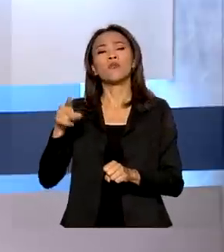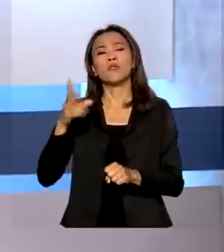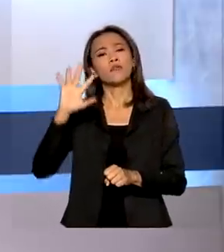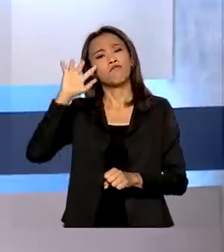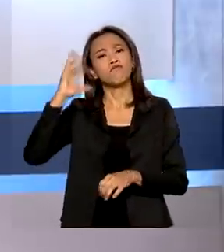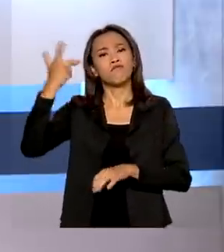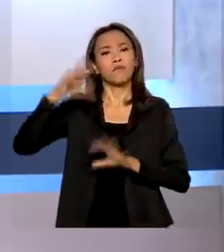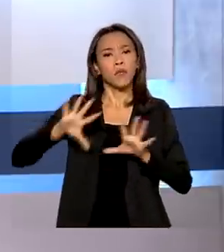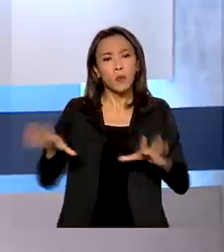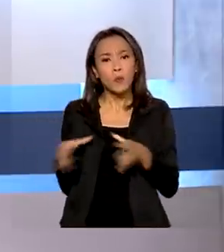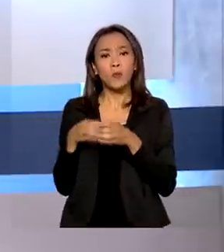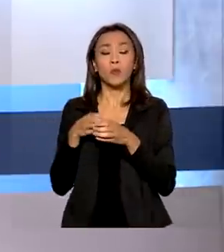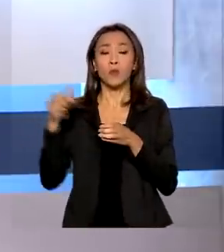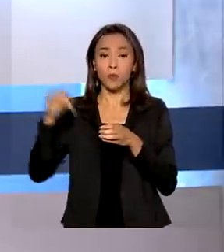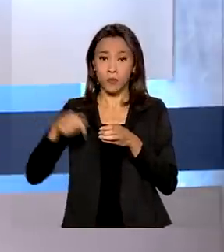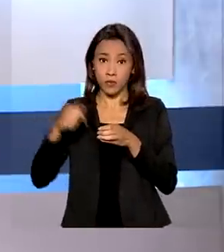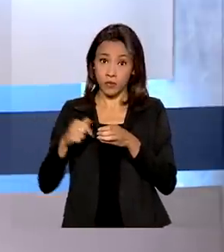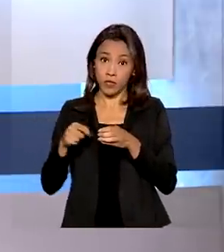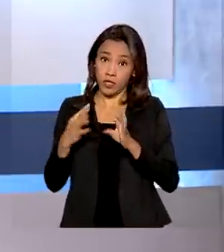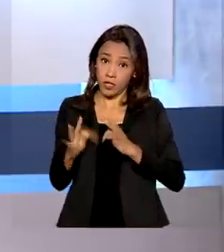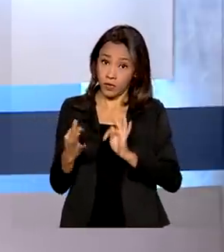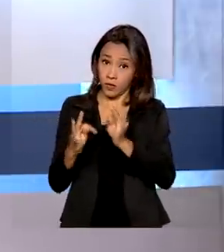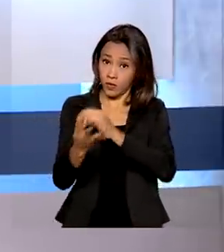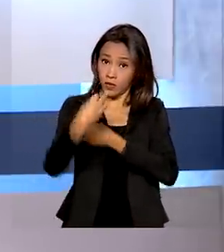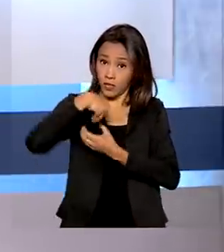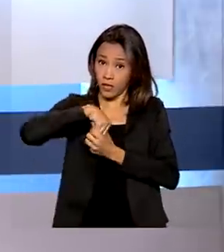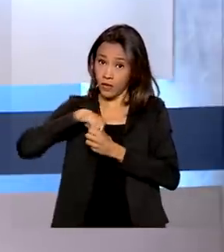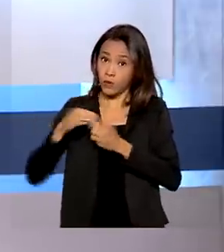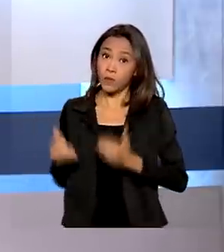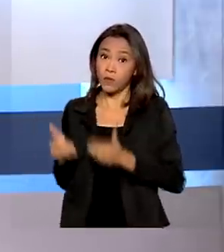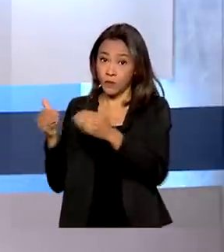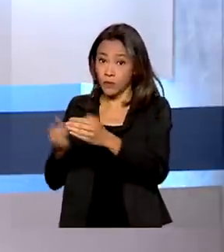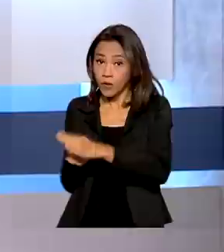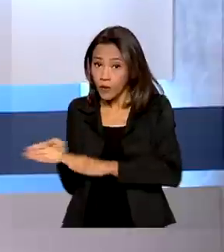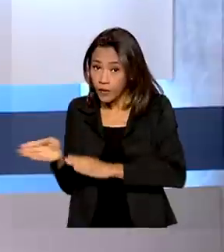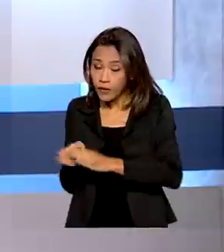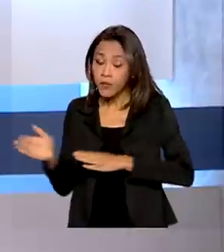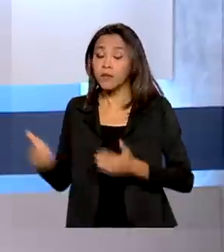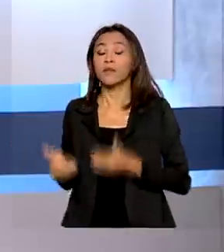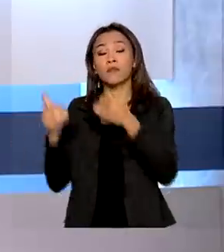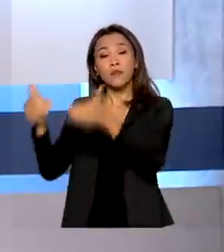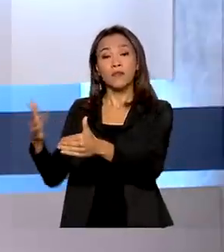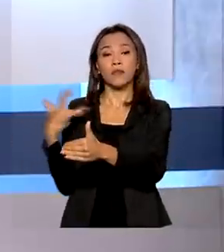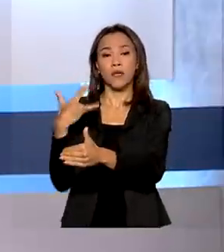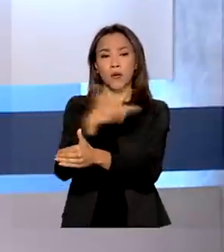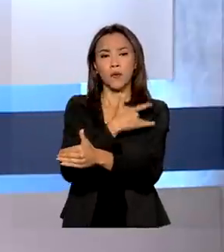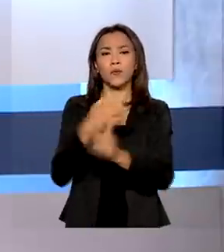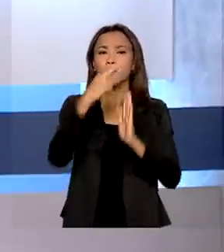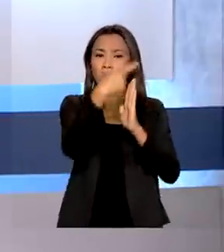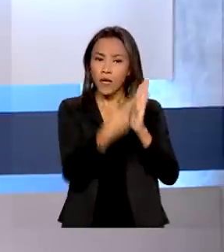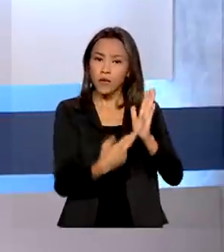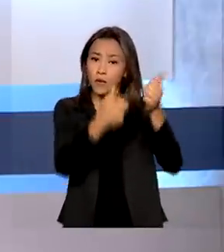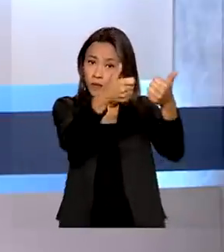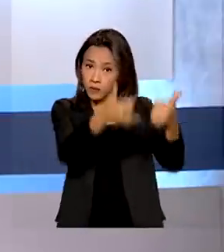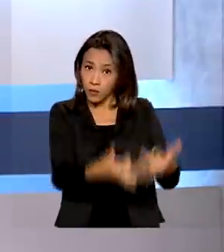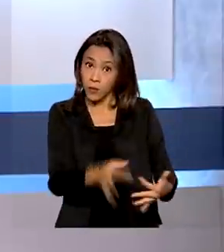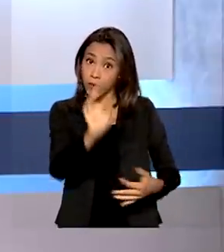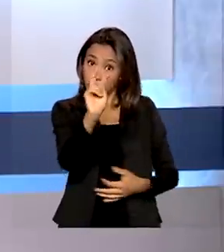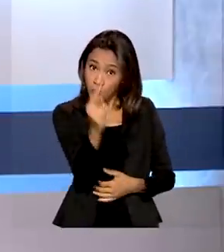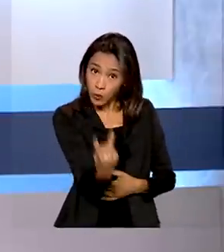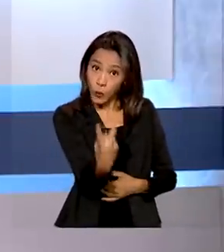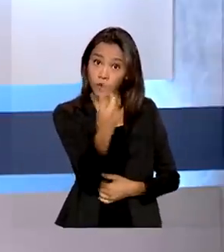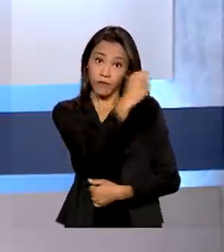Incorporação de Tecnologias no SUS, que assessora o Ministério da Saúde. O relatório da comissão apontou que a imunização com essas duas